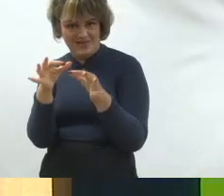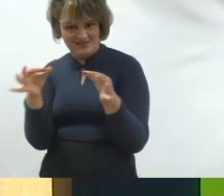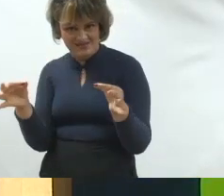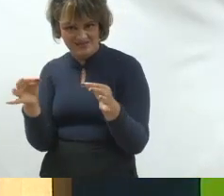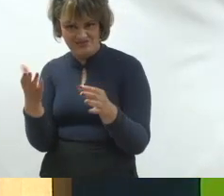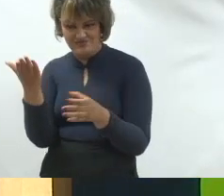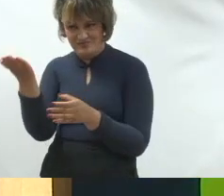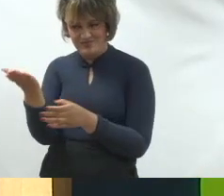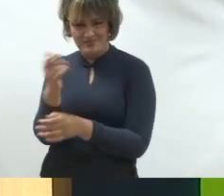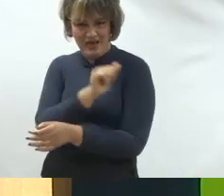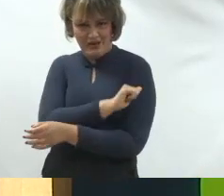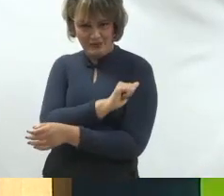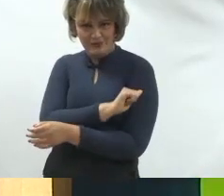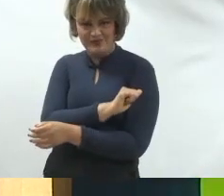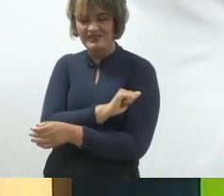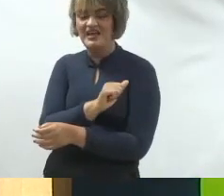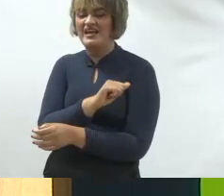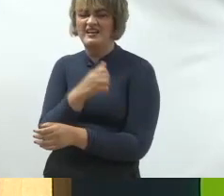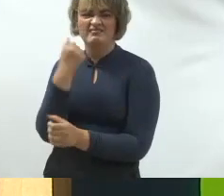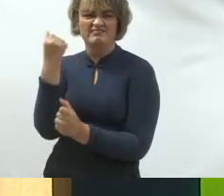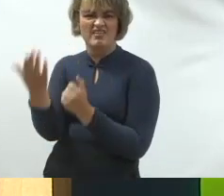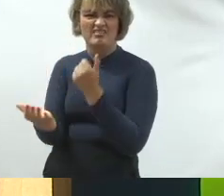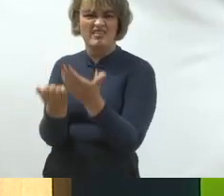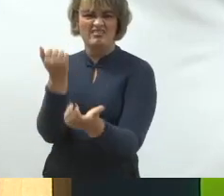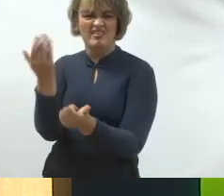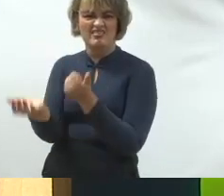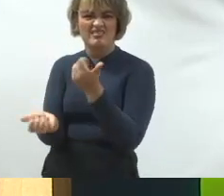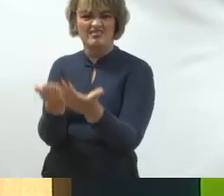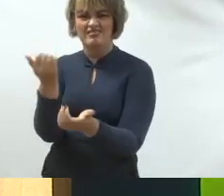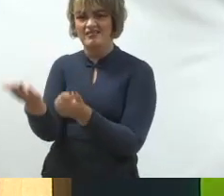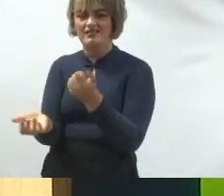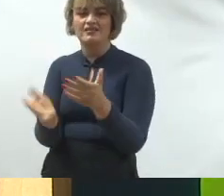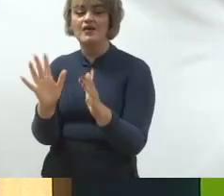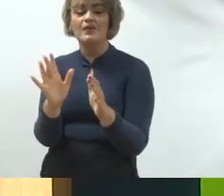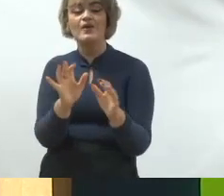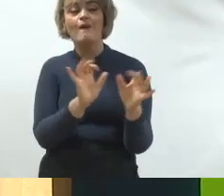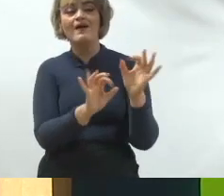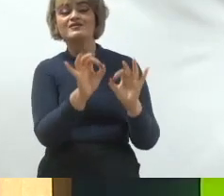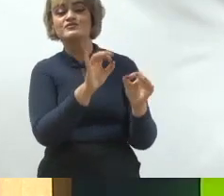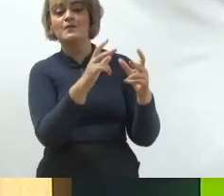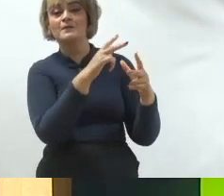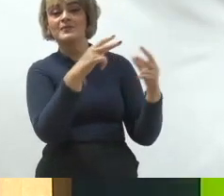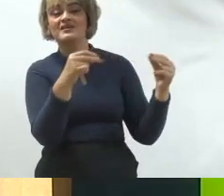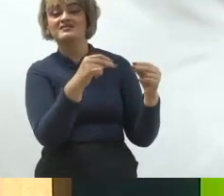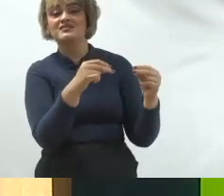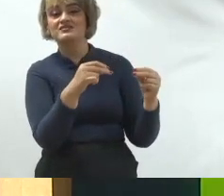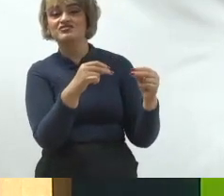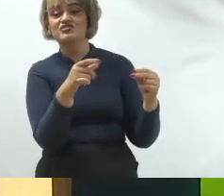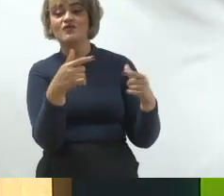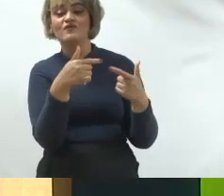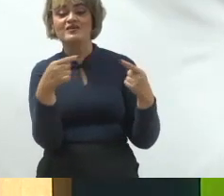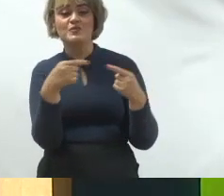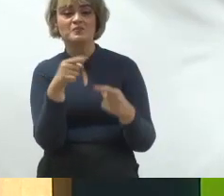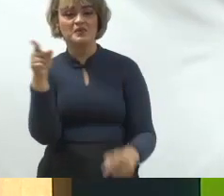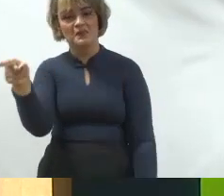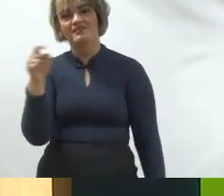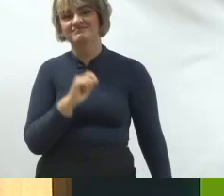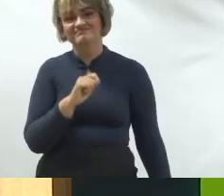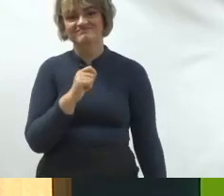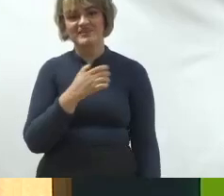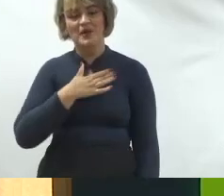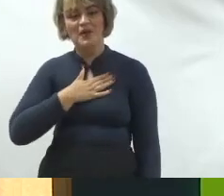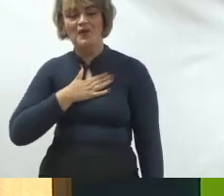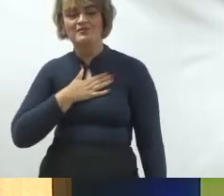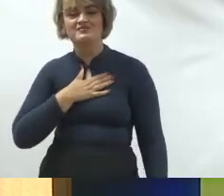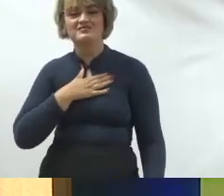a estudante ele não deu um monte de coisa da prefeitura ele arranjou um presente que foi dado com coisas que ela gosta também que é do time e coração